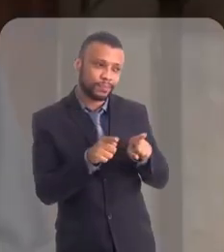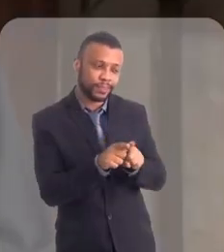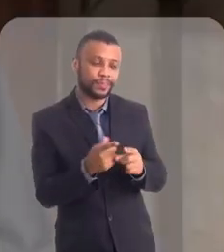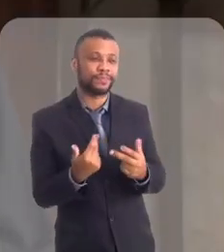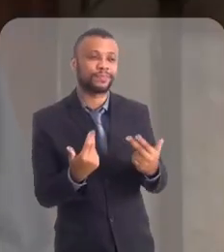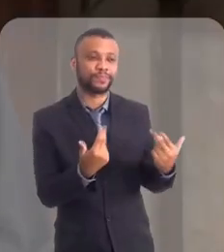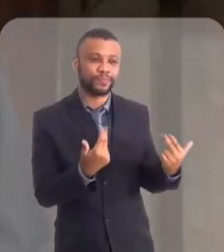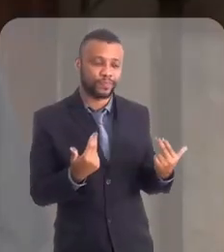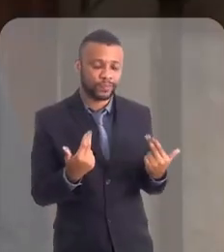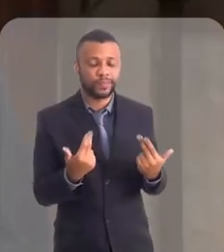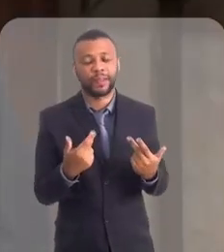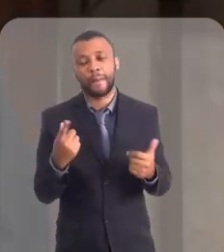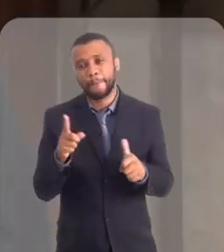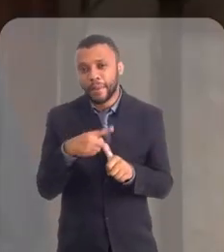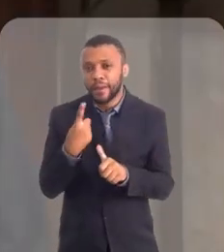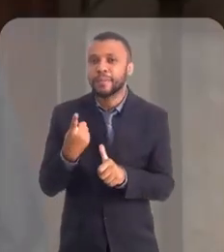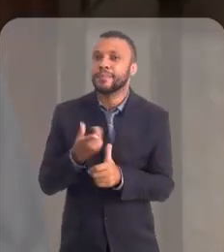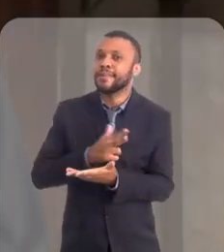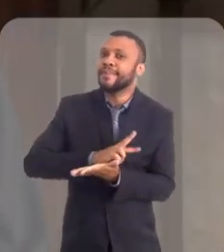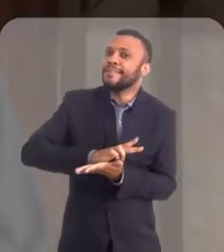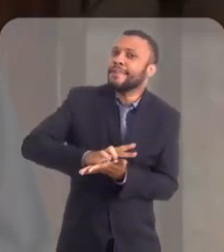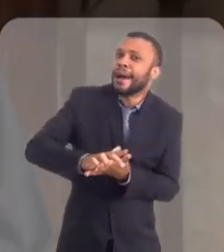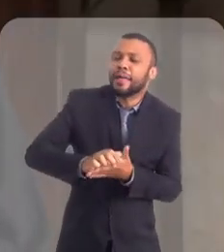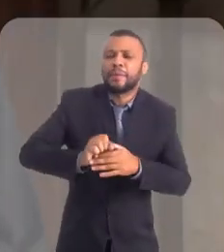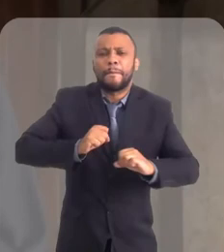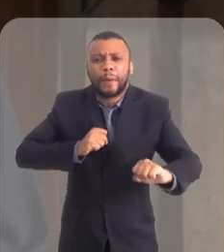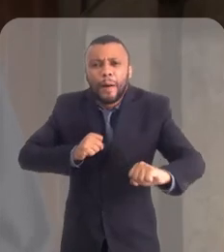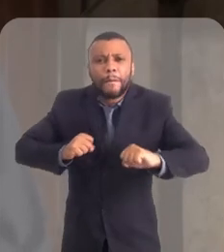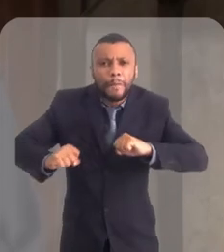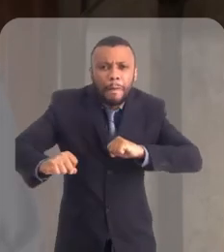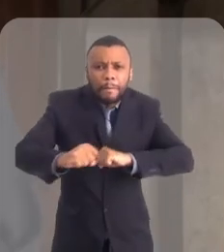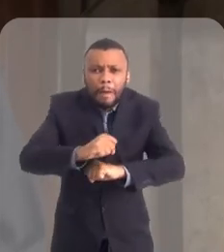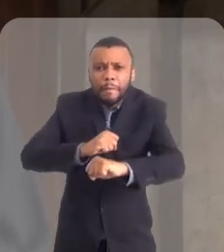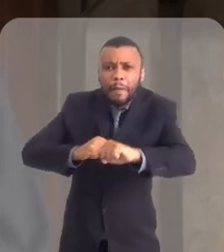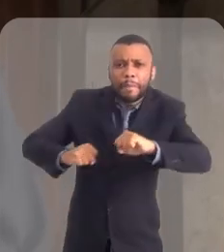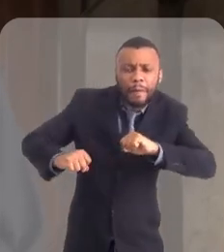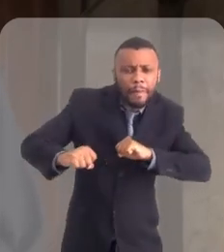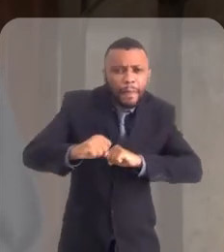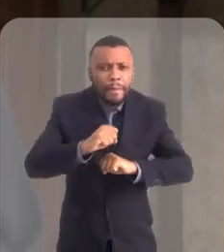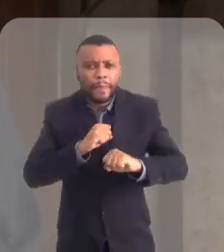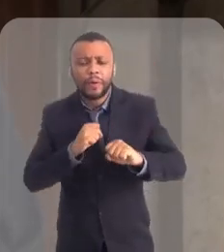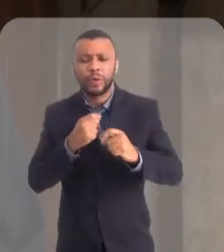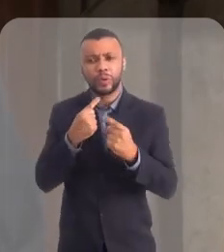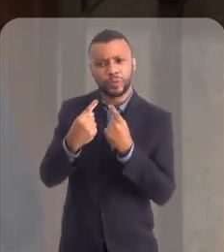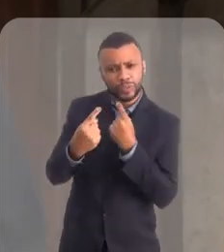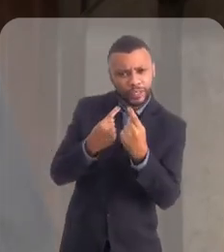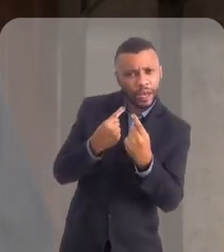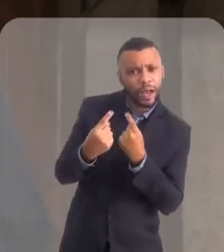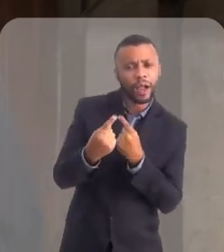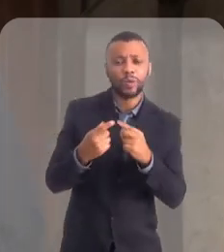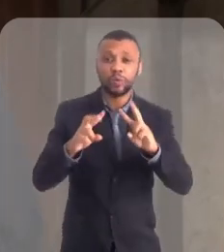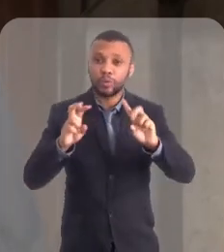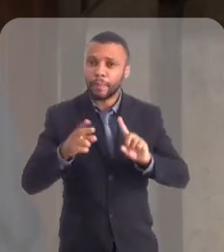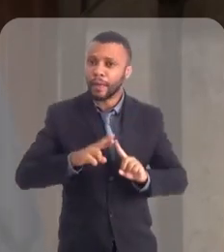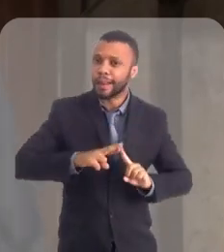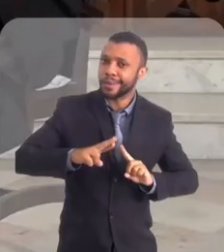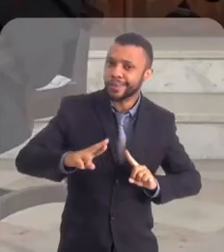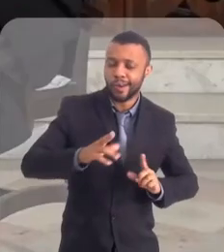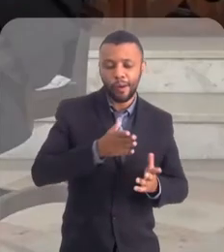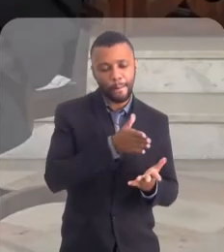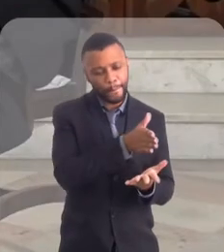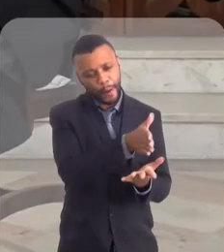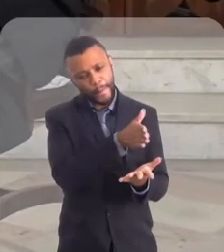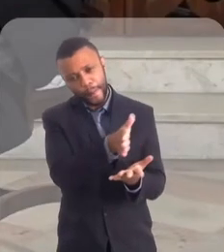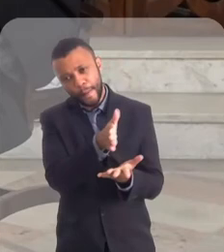o agradecimento é meu. Primeiro, por várias lutas, desafios que já passamos juntos no diálogo interreligioso.